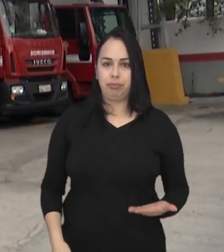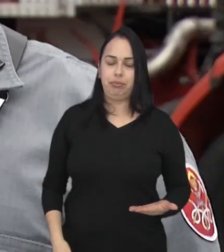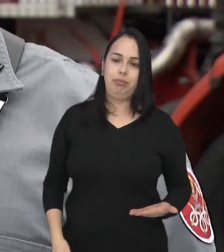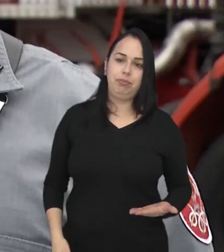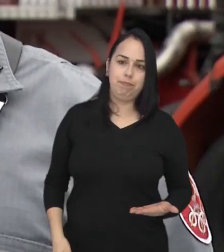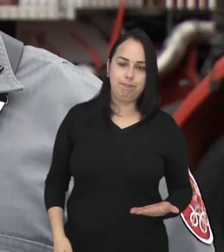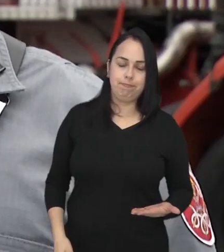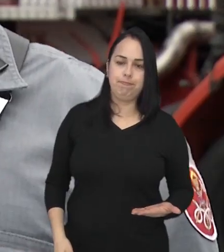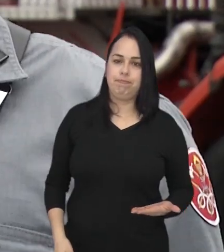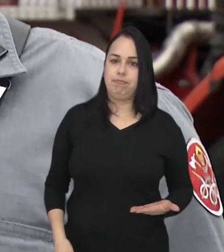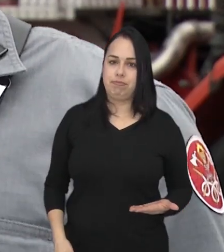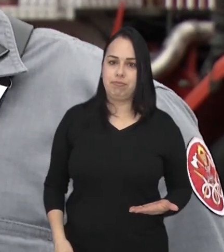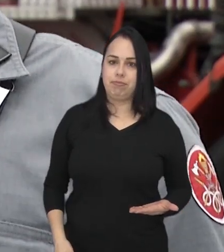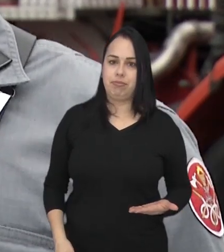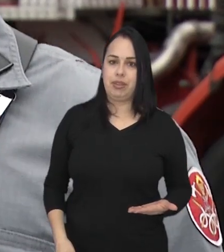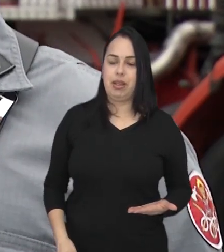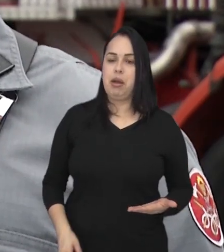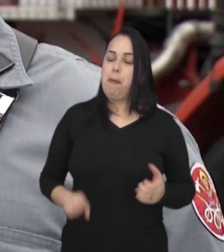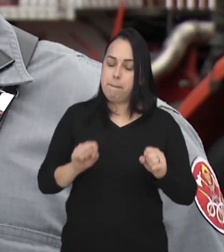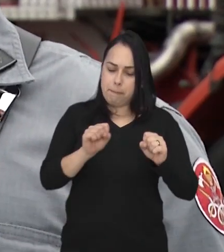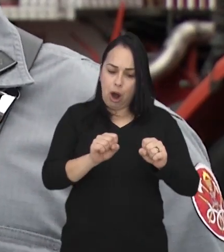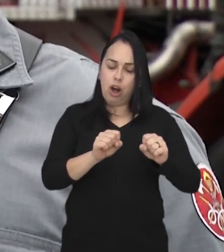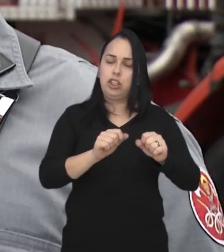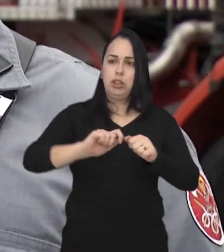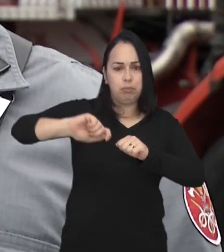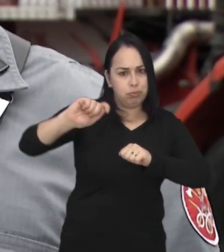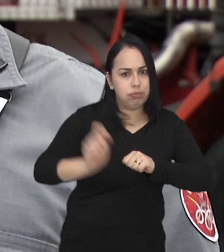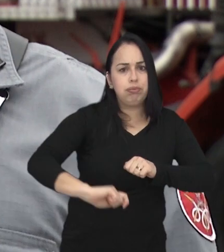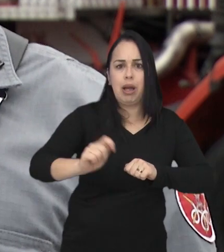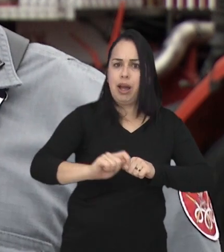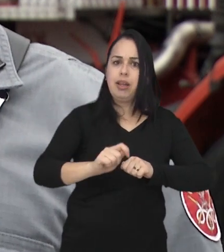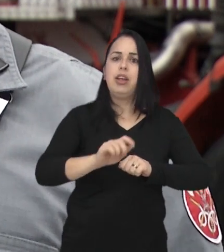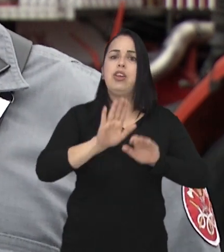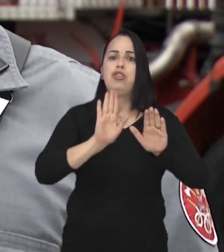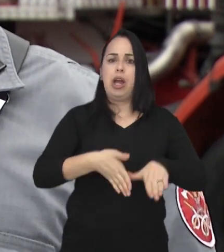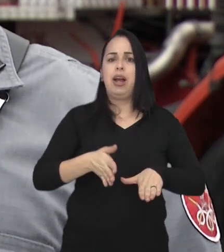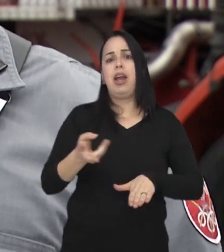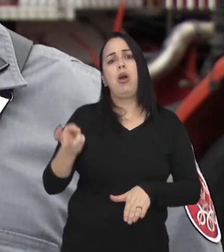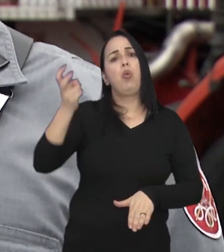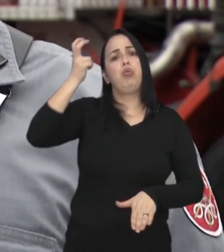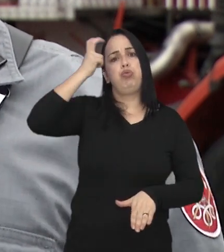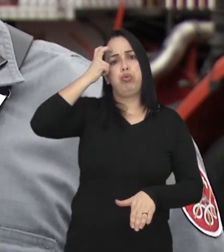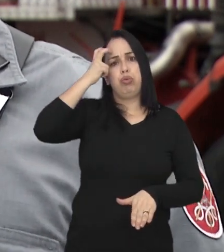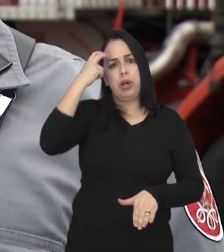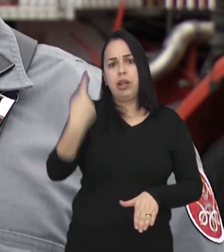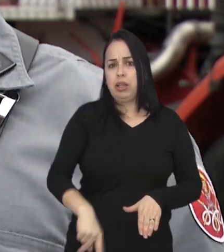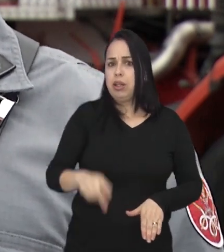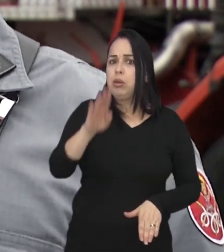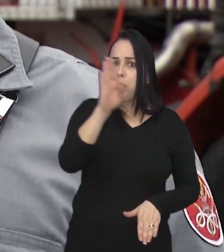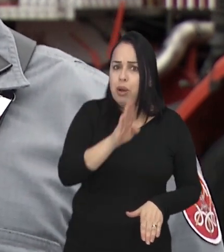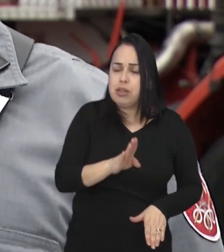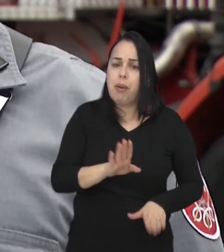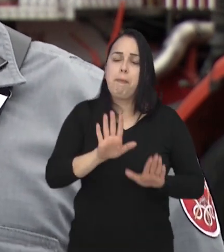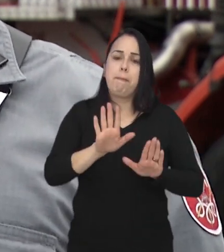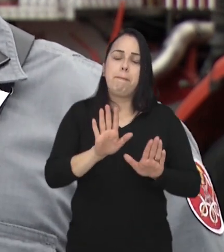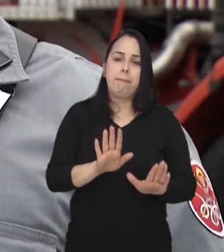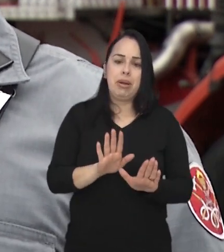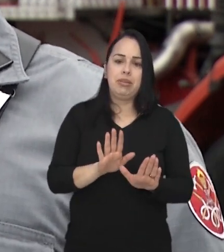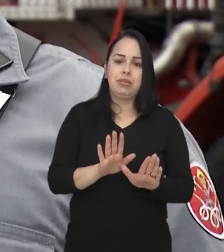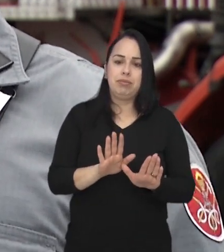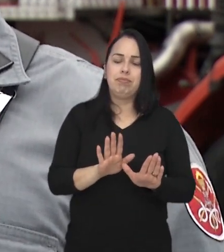acidente. Não é possível impedir a prática. A sabe que a prática é culturalmente difundida aqui no Estado, no país,